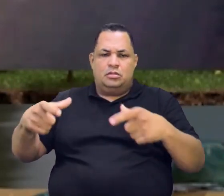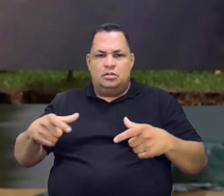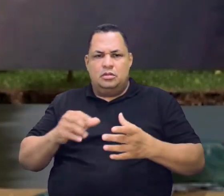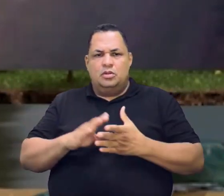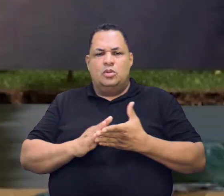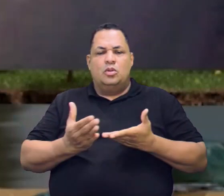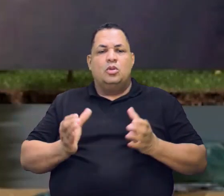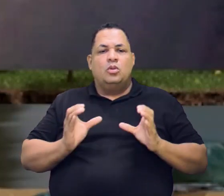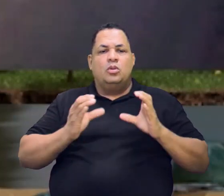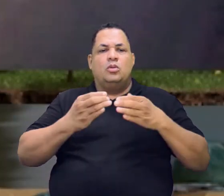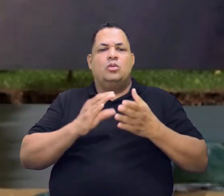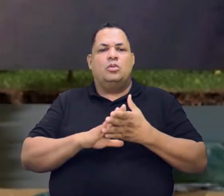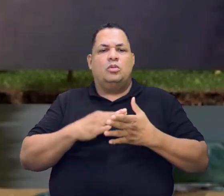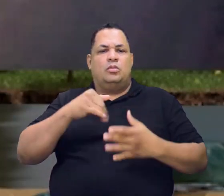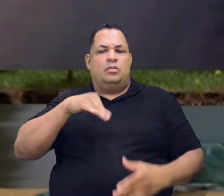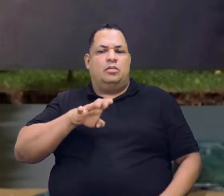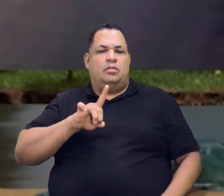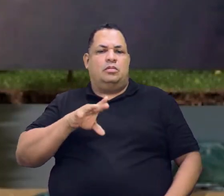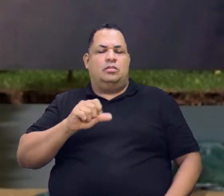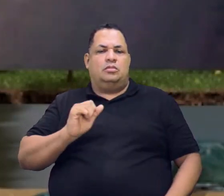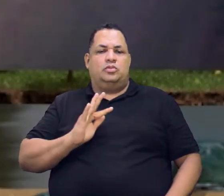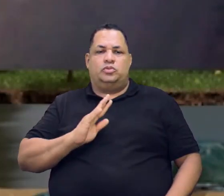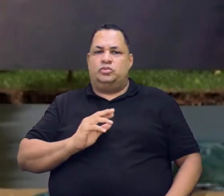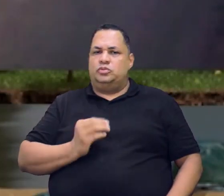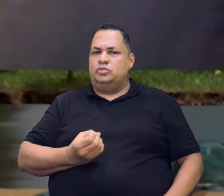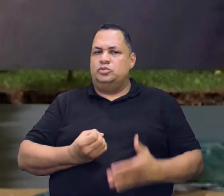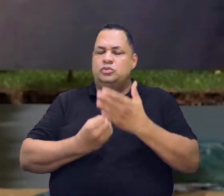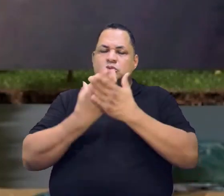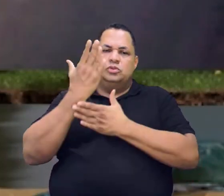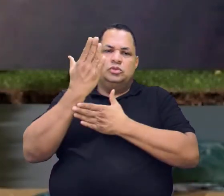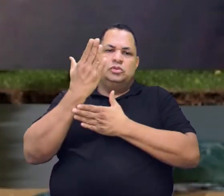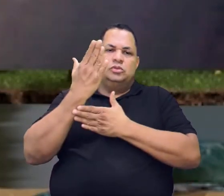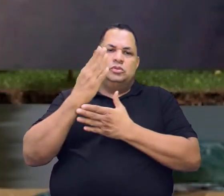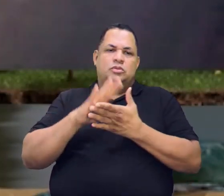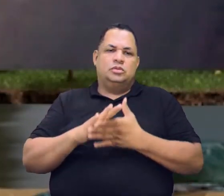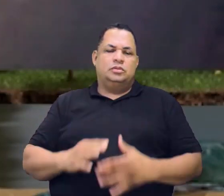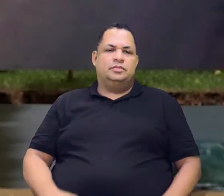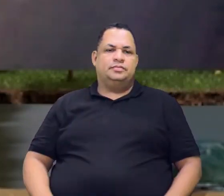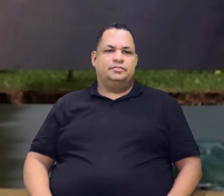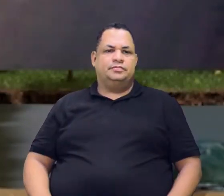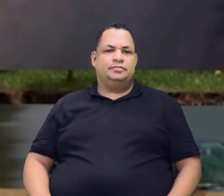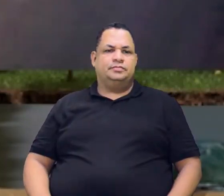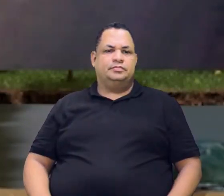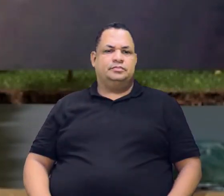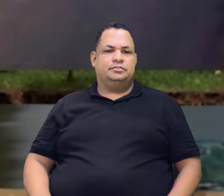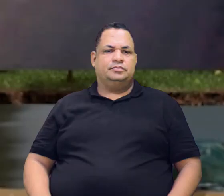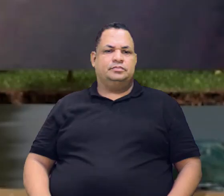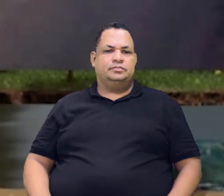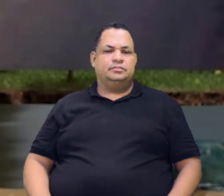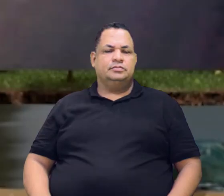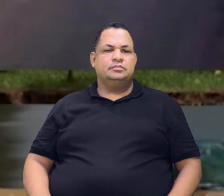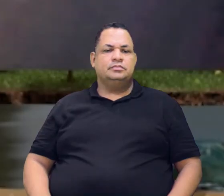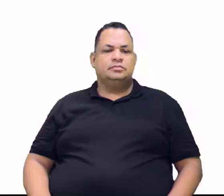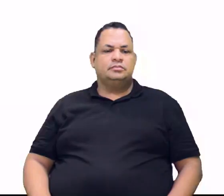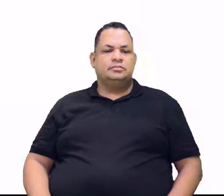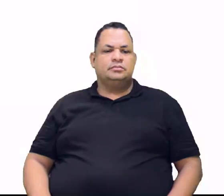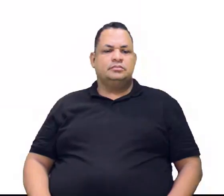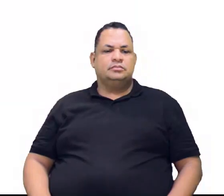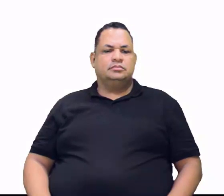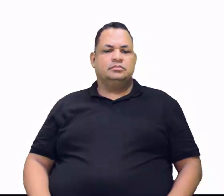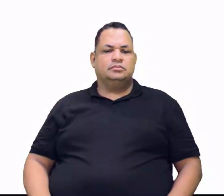grupos mafiosos acabam sendo criados. Tudo isso para tirar você de cena. Coloca na tela.